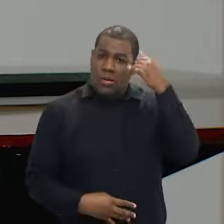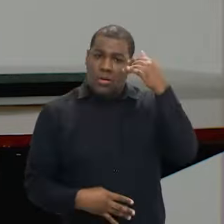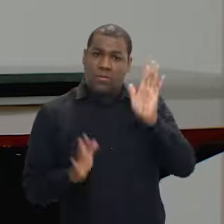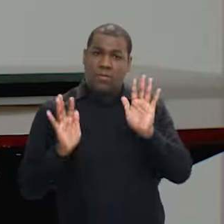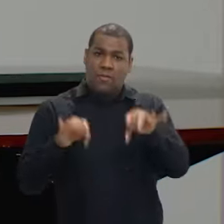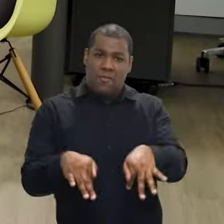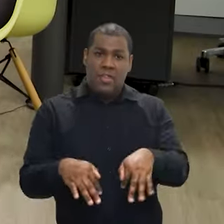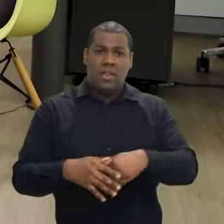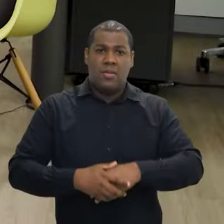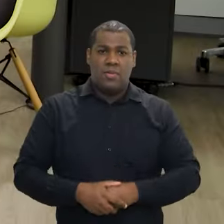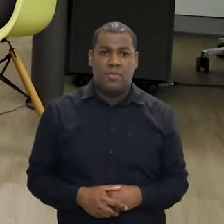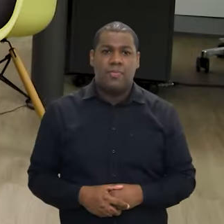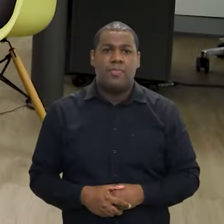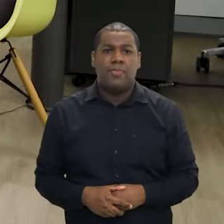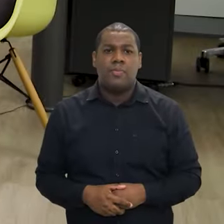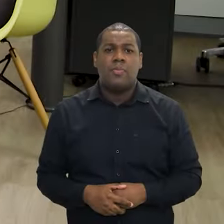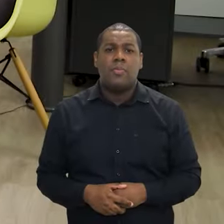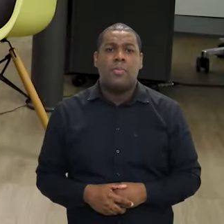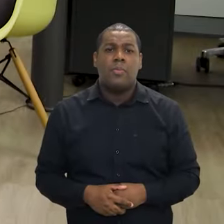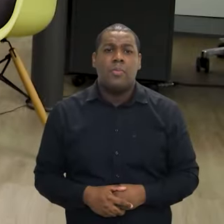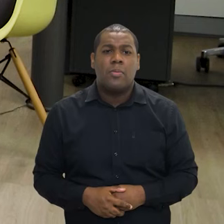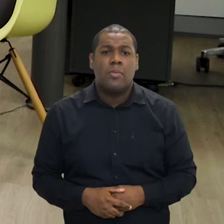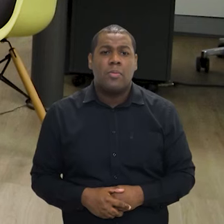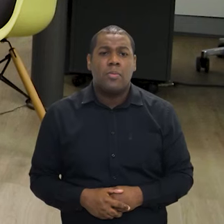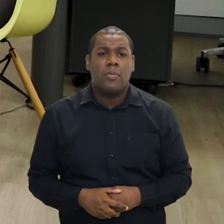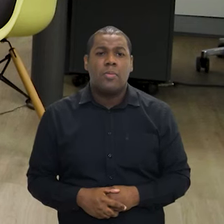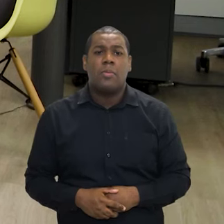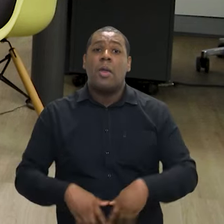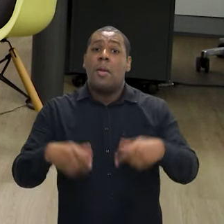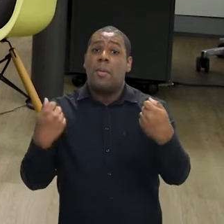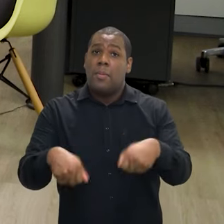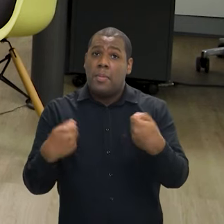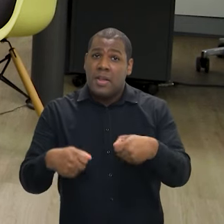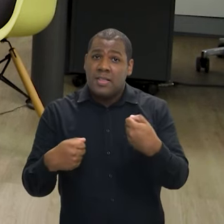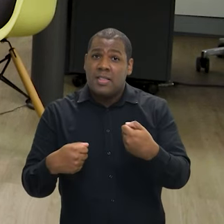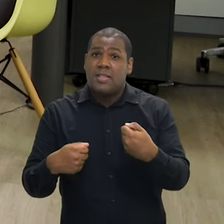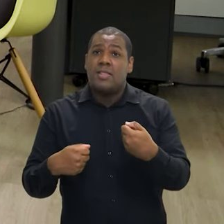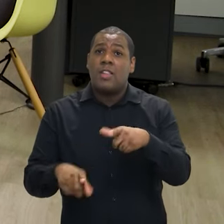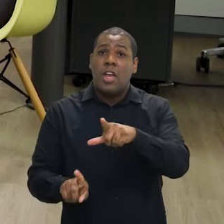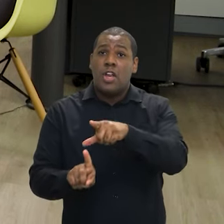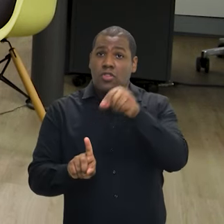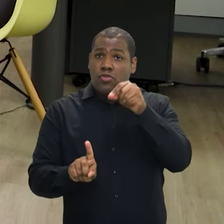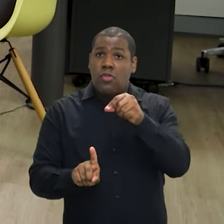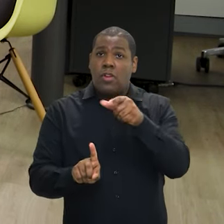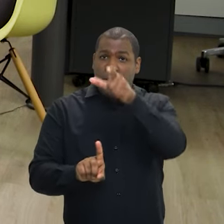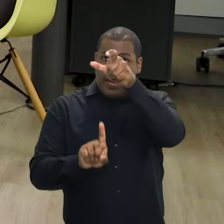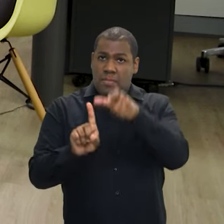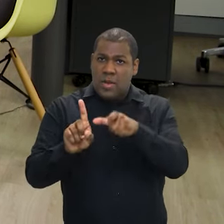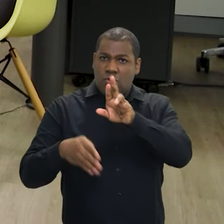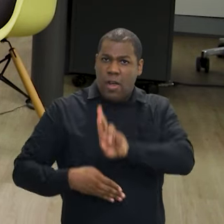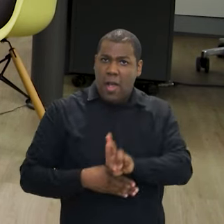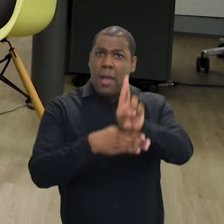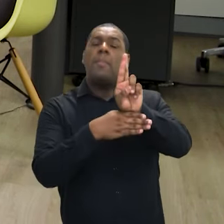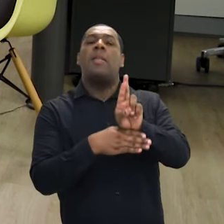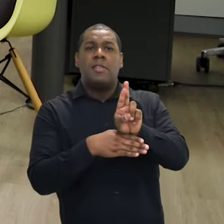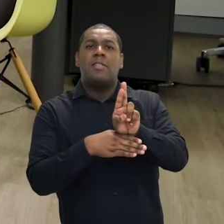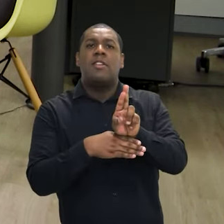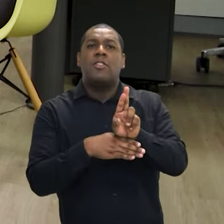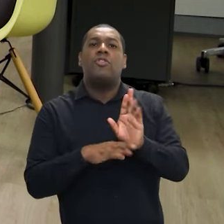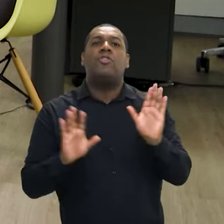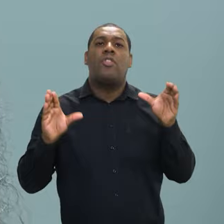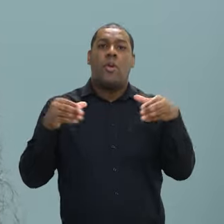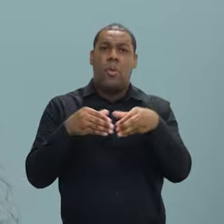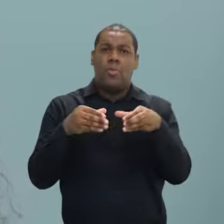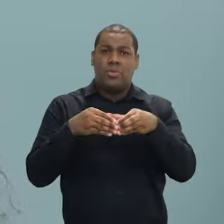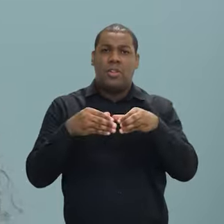interdita direitos em relação à população LGBTQIA+, é a invisibilidade, né? Então, foi... é